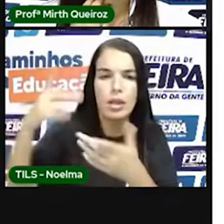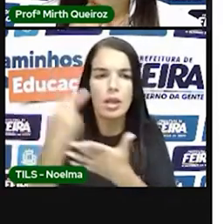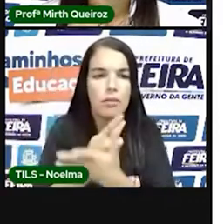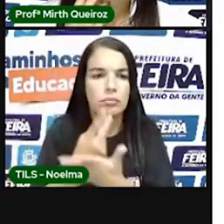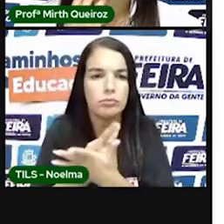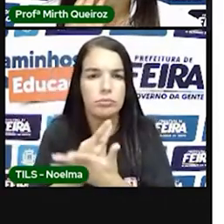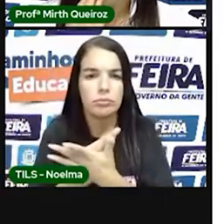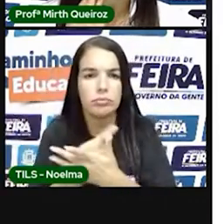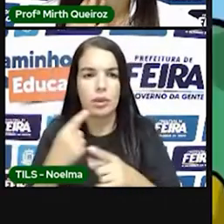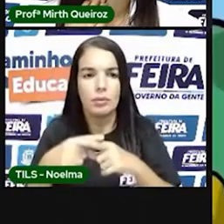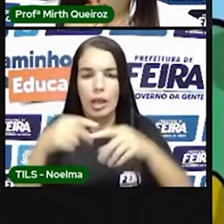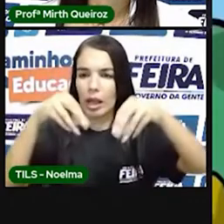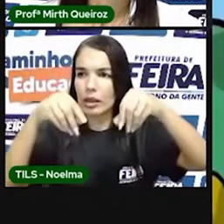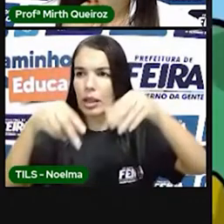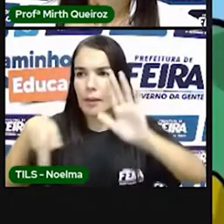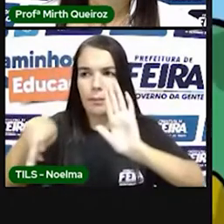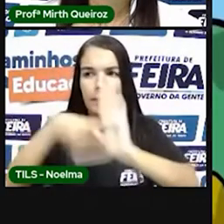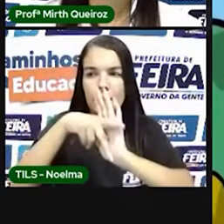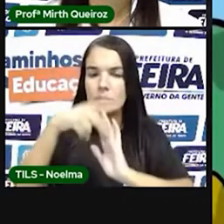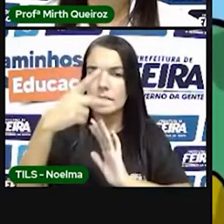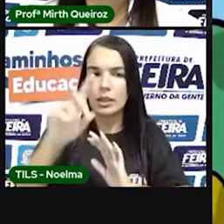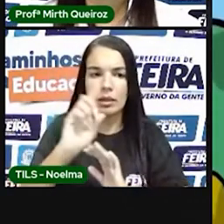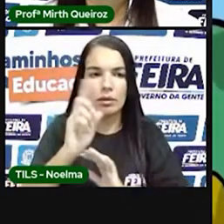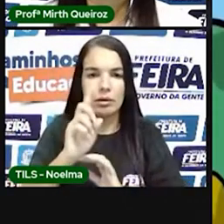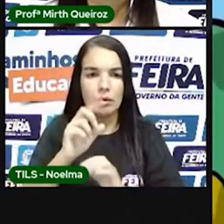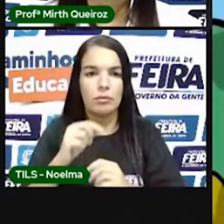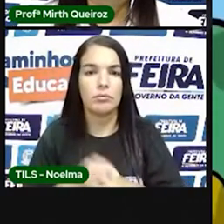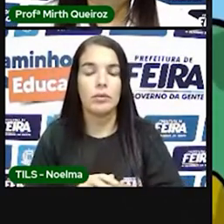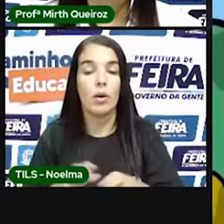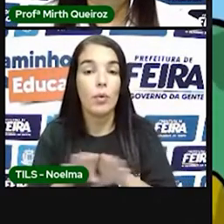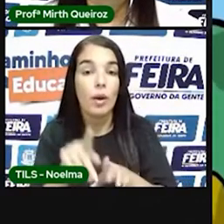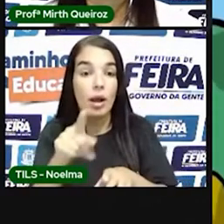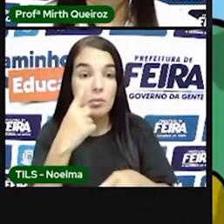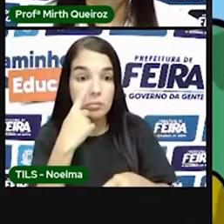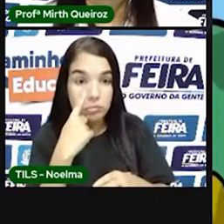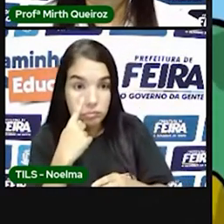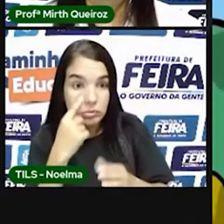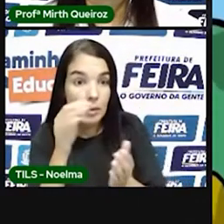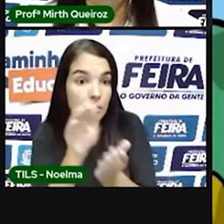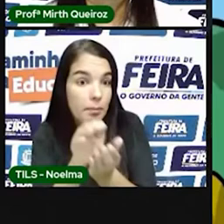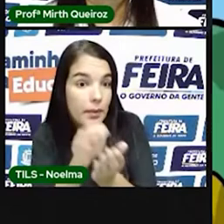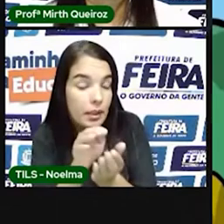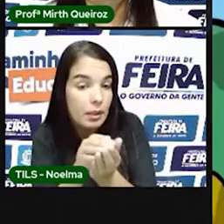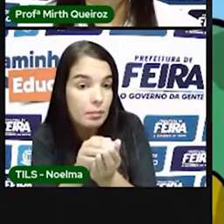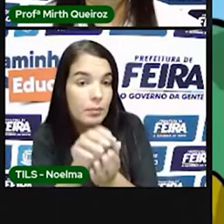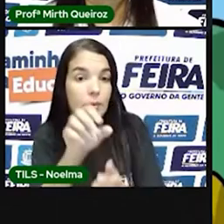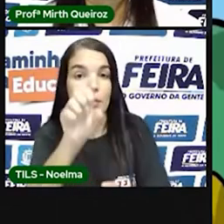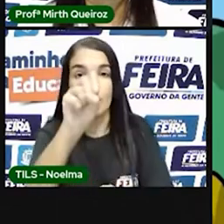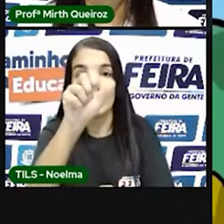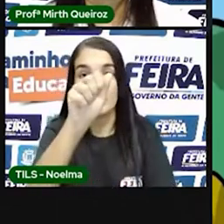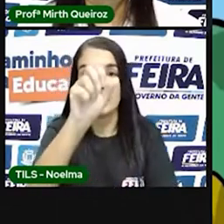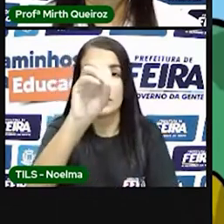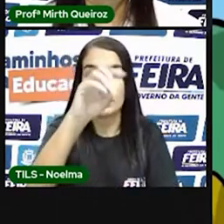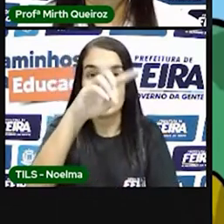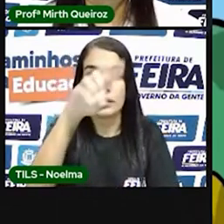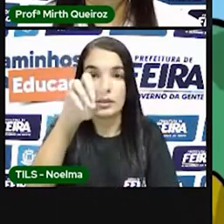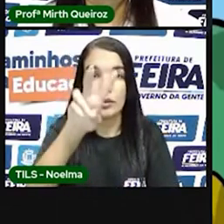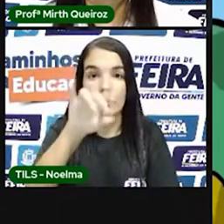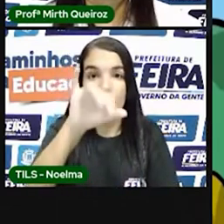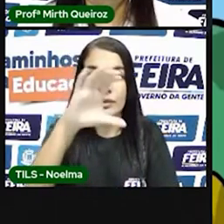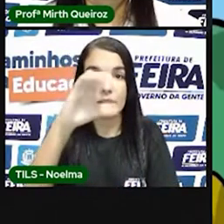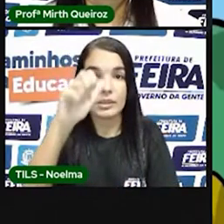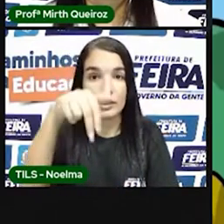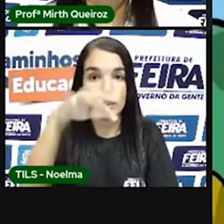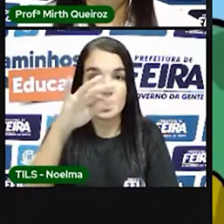em 1564. Nas capitanias, principalmente de Pernambuco e de São Vicente, foi introduzido o cultivo de cana-de-açúcar.